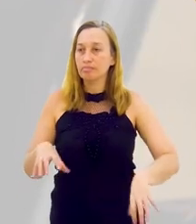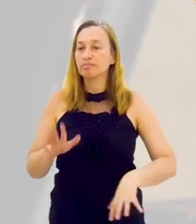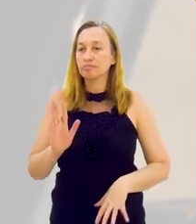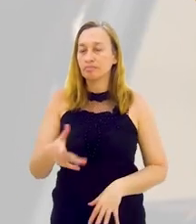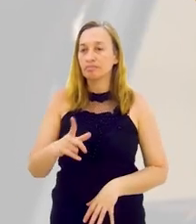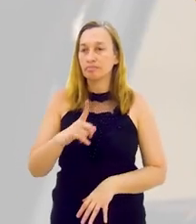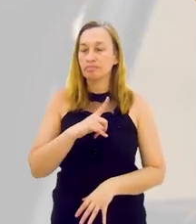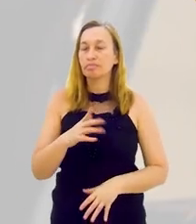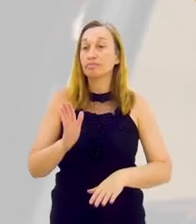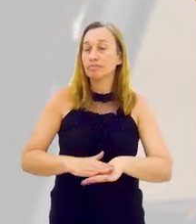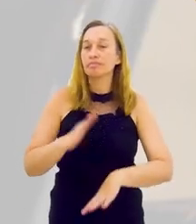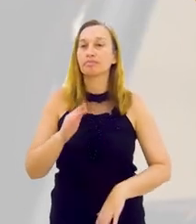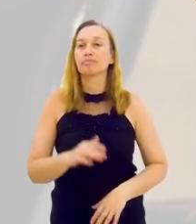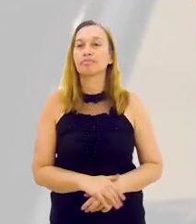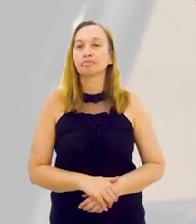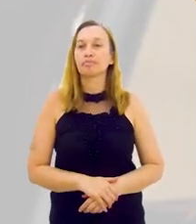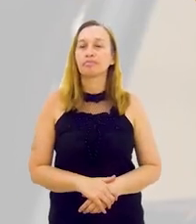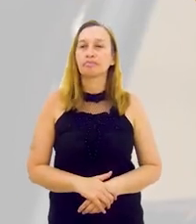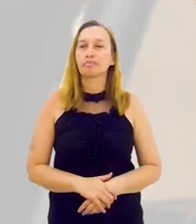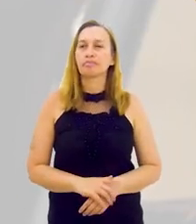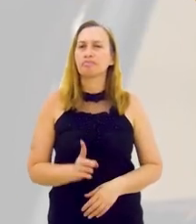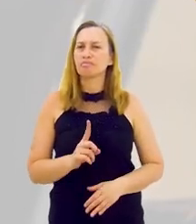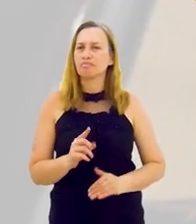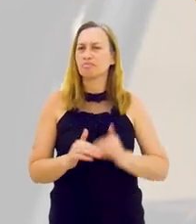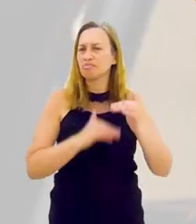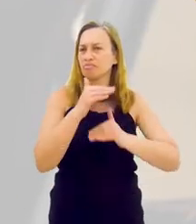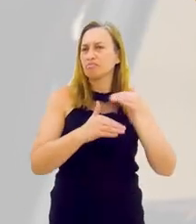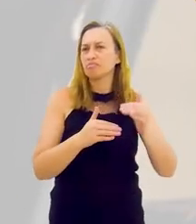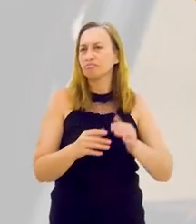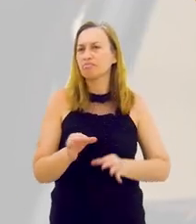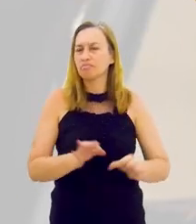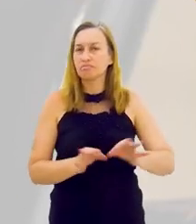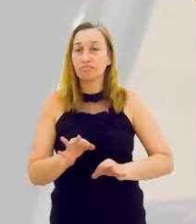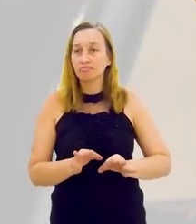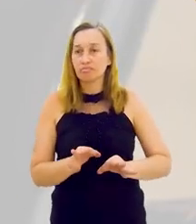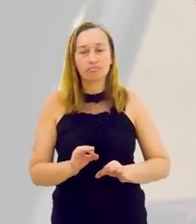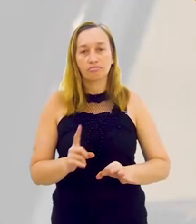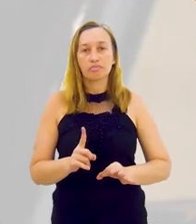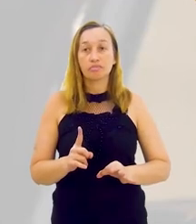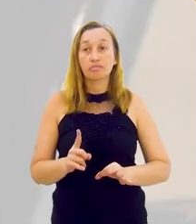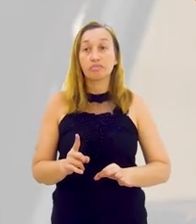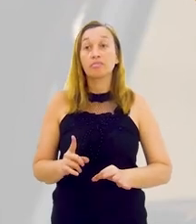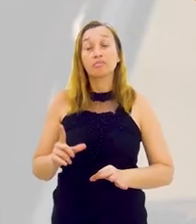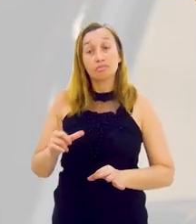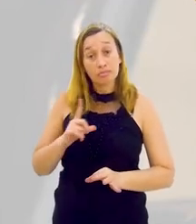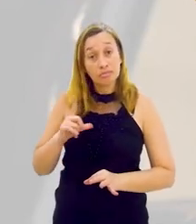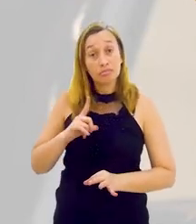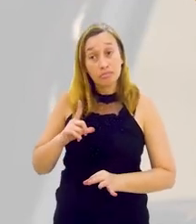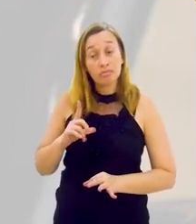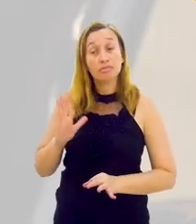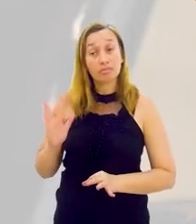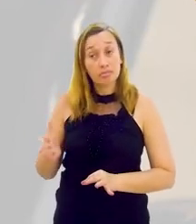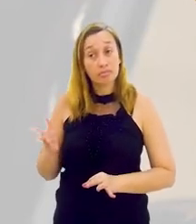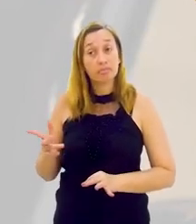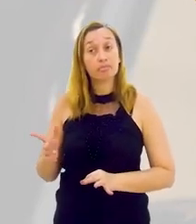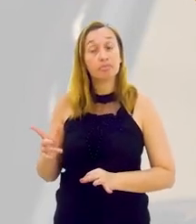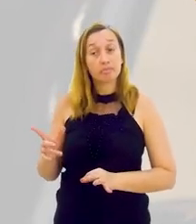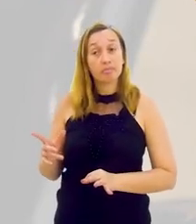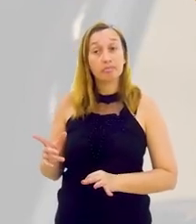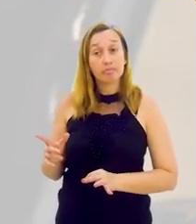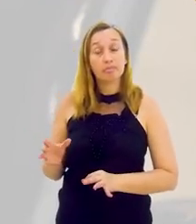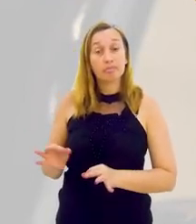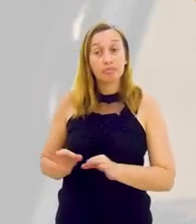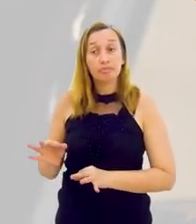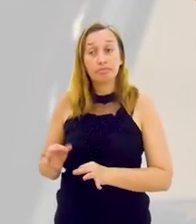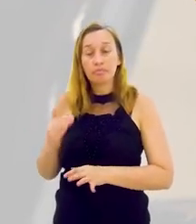integração entre as atividades e setores existentes, sem que se, a convergência setorial. E mais, não tenta desenvolver um projeto novo, ver o que já